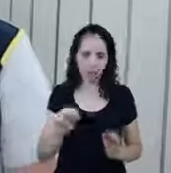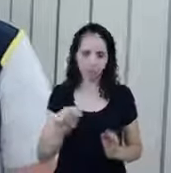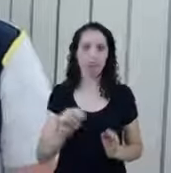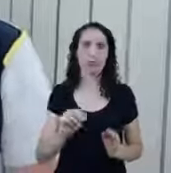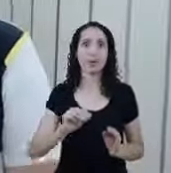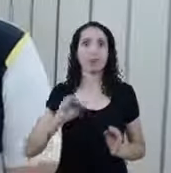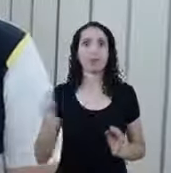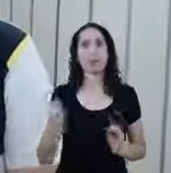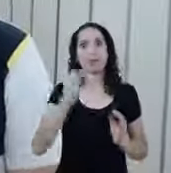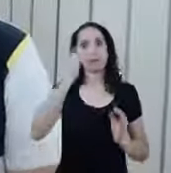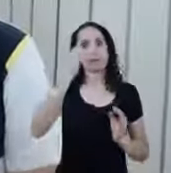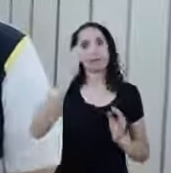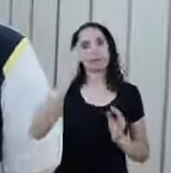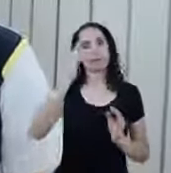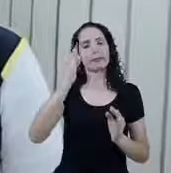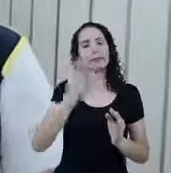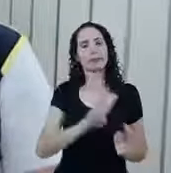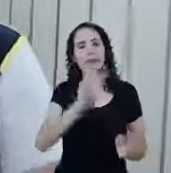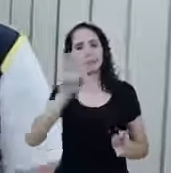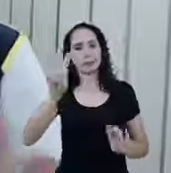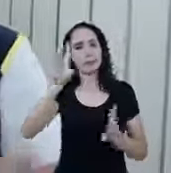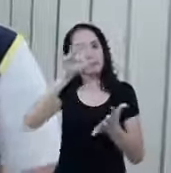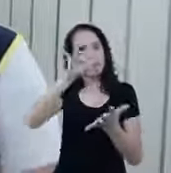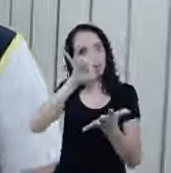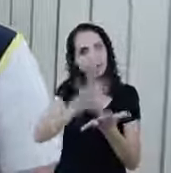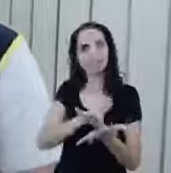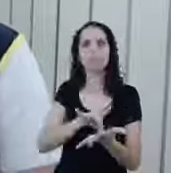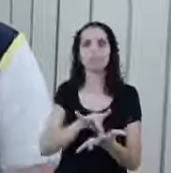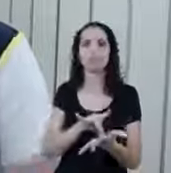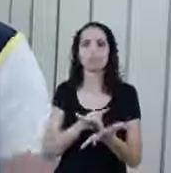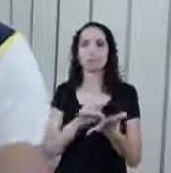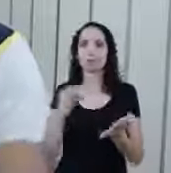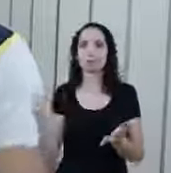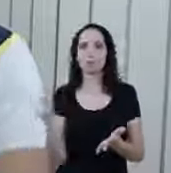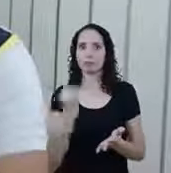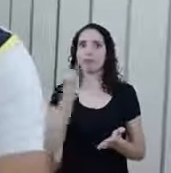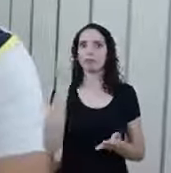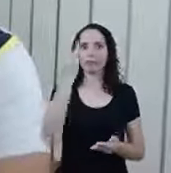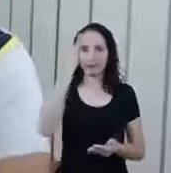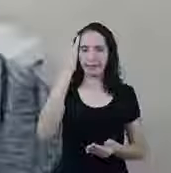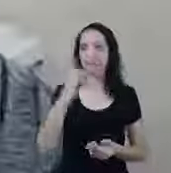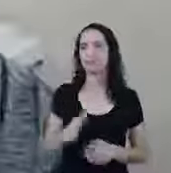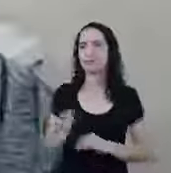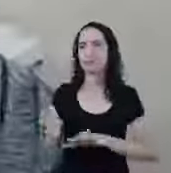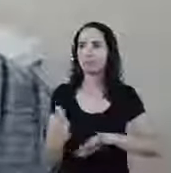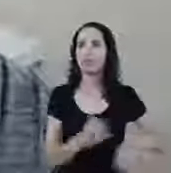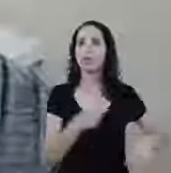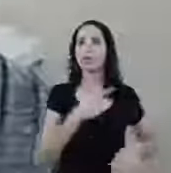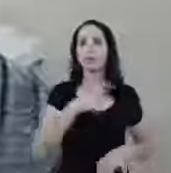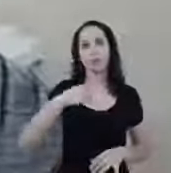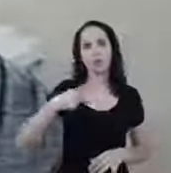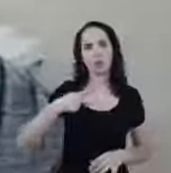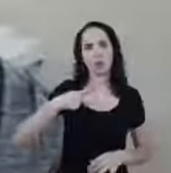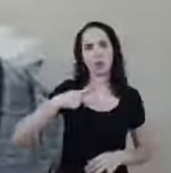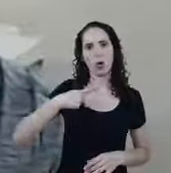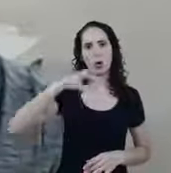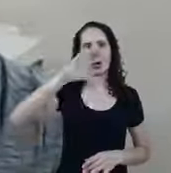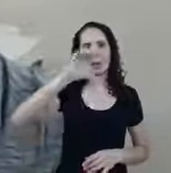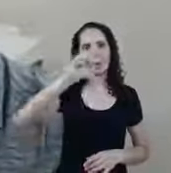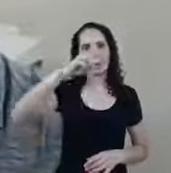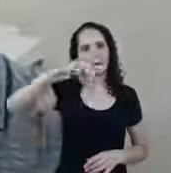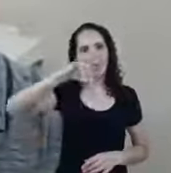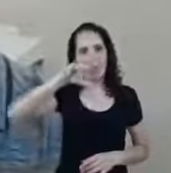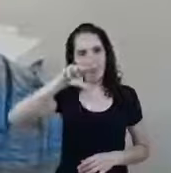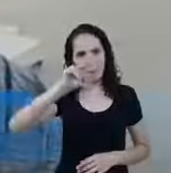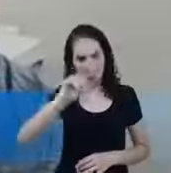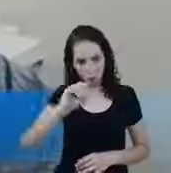Exato Ganhar As suas Focatruz O pastor João Camilo Entrou aqui agora A gente até respondeu Nós só vamos